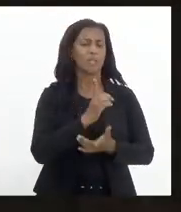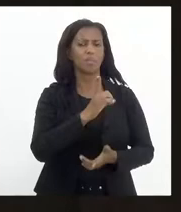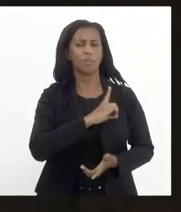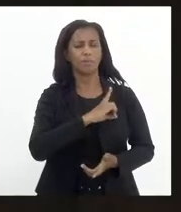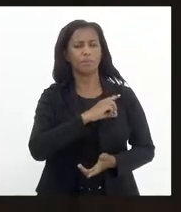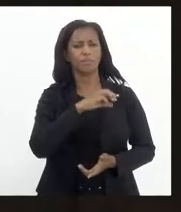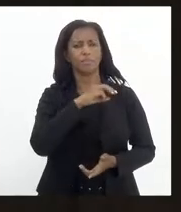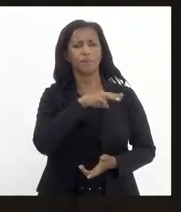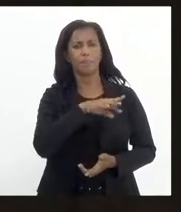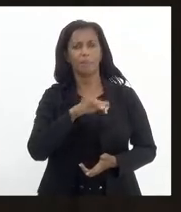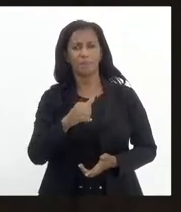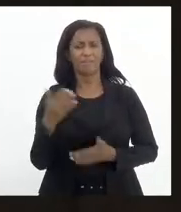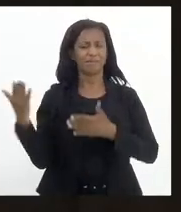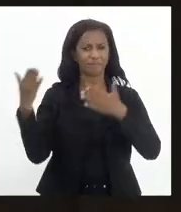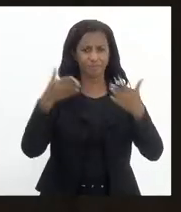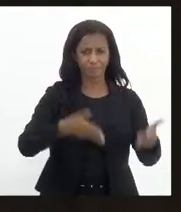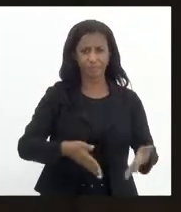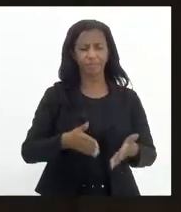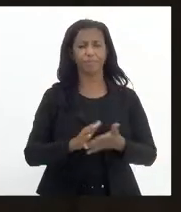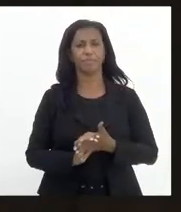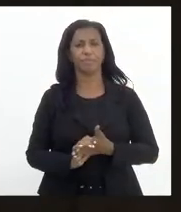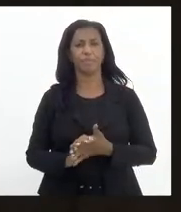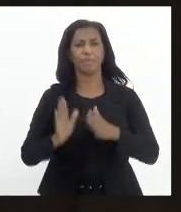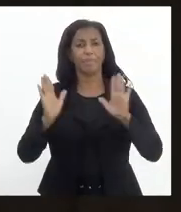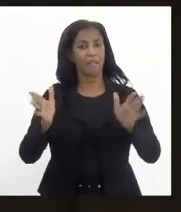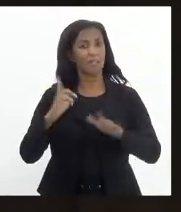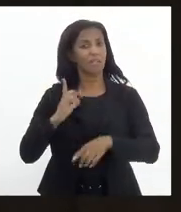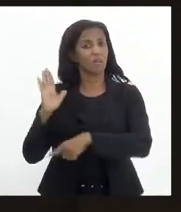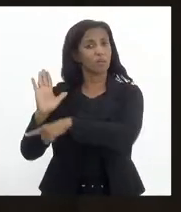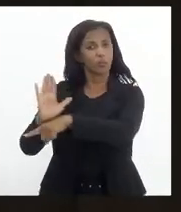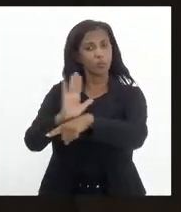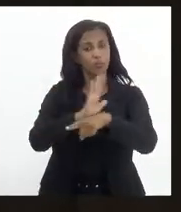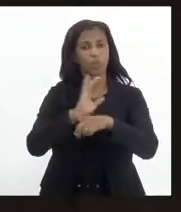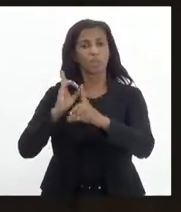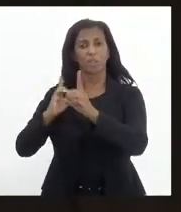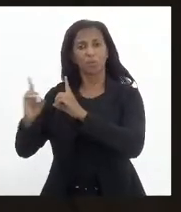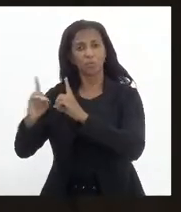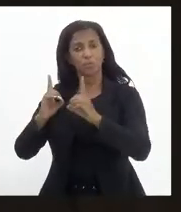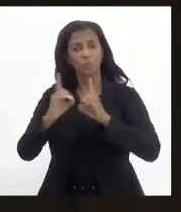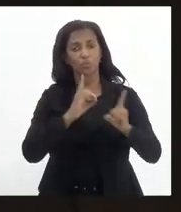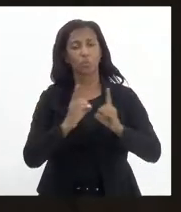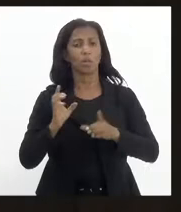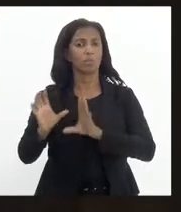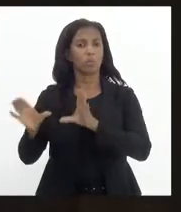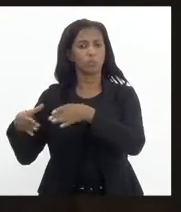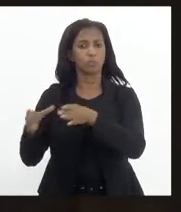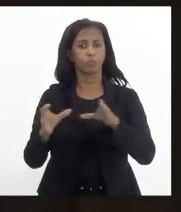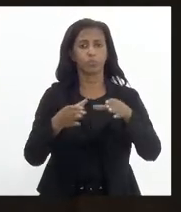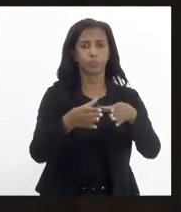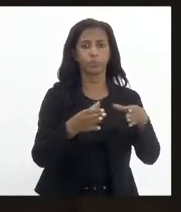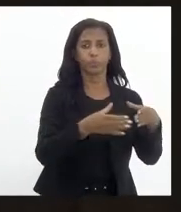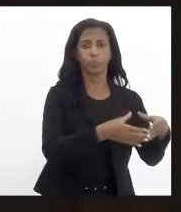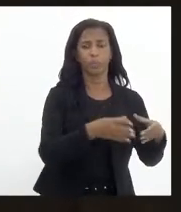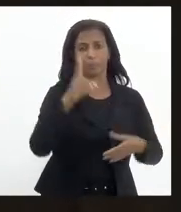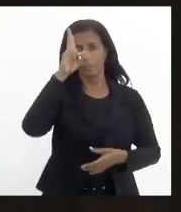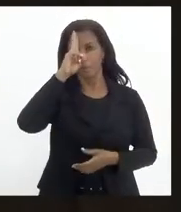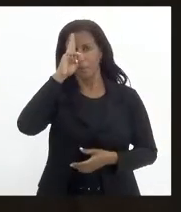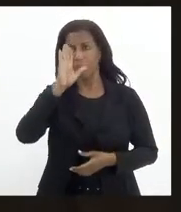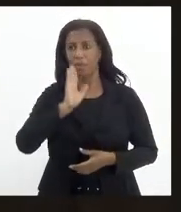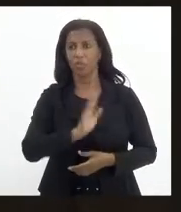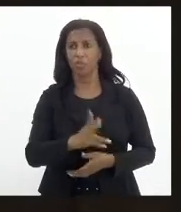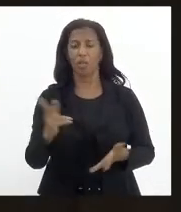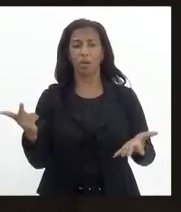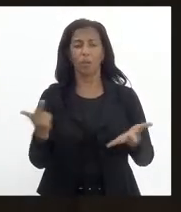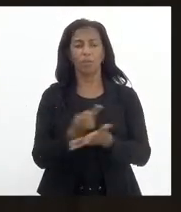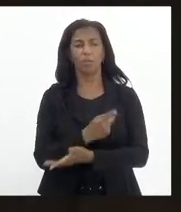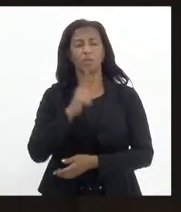Rocha, trouxeram essa questão. A gente tem atendido e dialogado com as comissões. Para rememorar, teve aquele episódio no